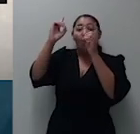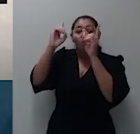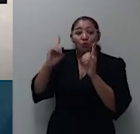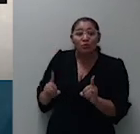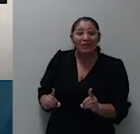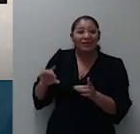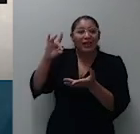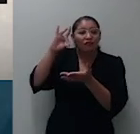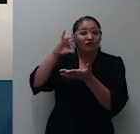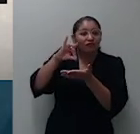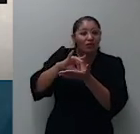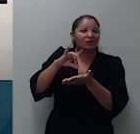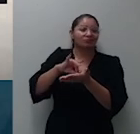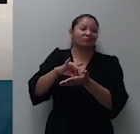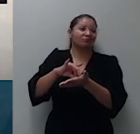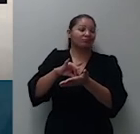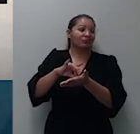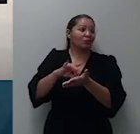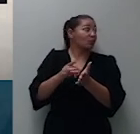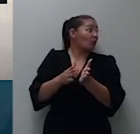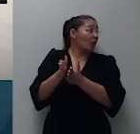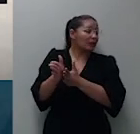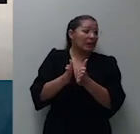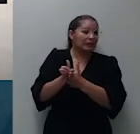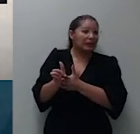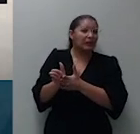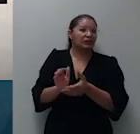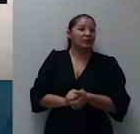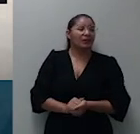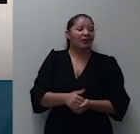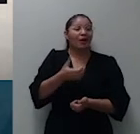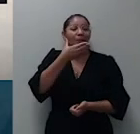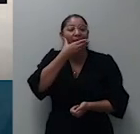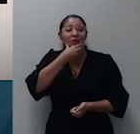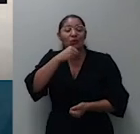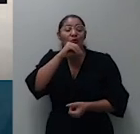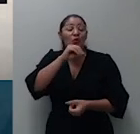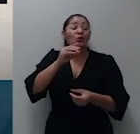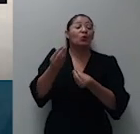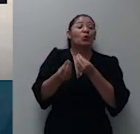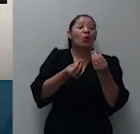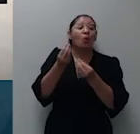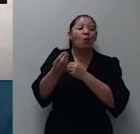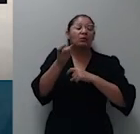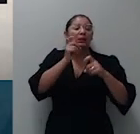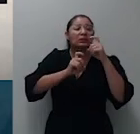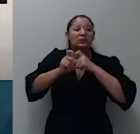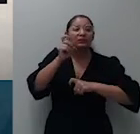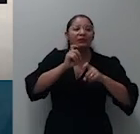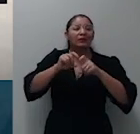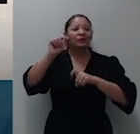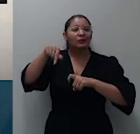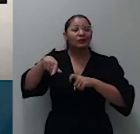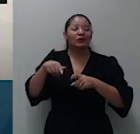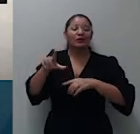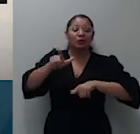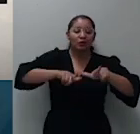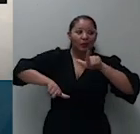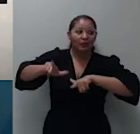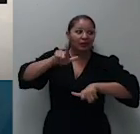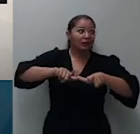fruição do patrimônio pelos genitores bem como a sua administração enquanto estiverem no exercício da autoridade